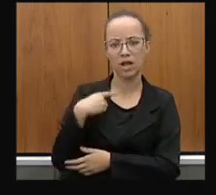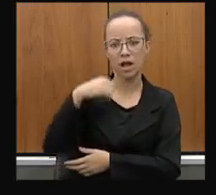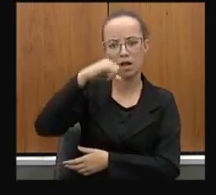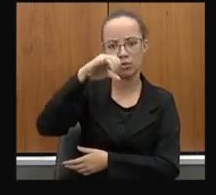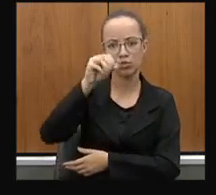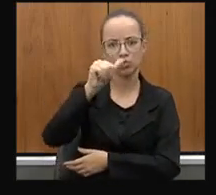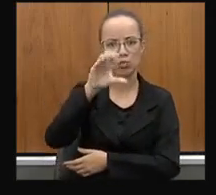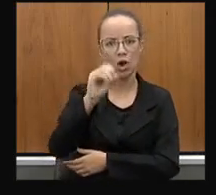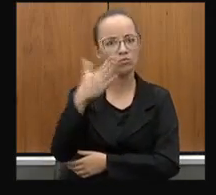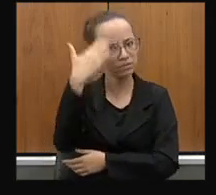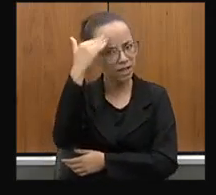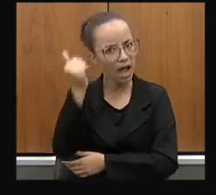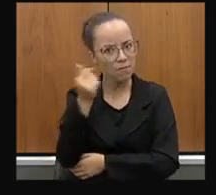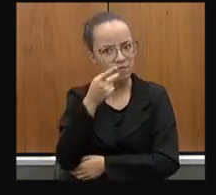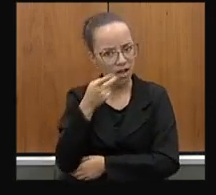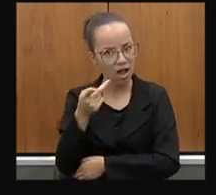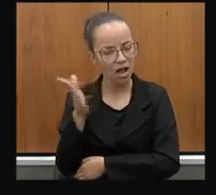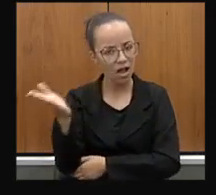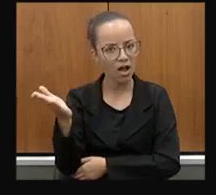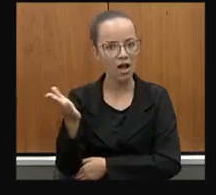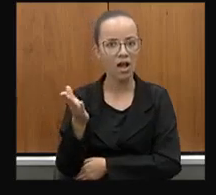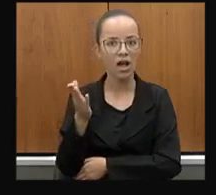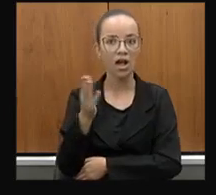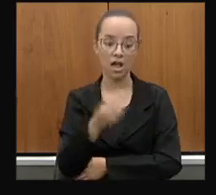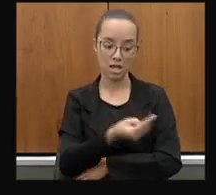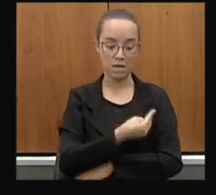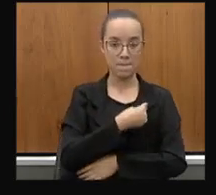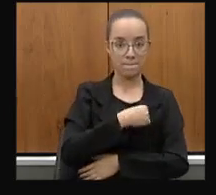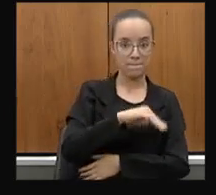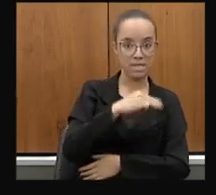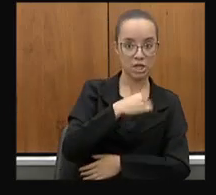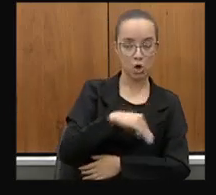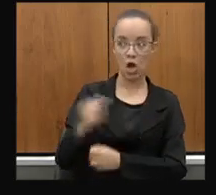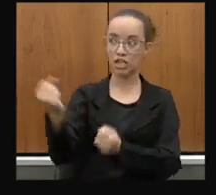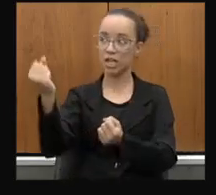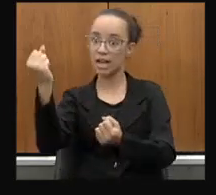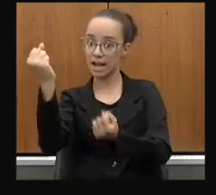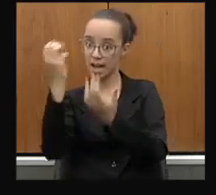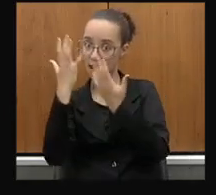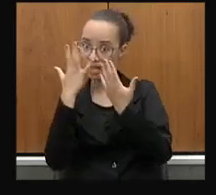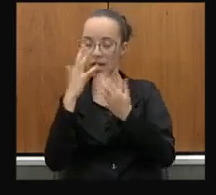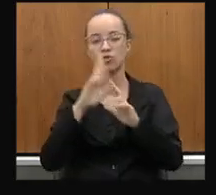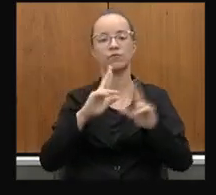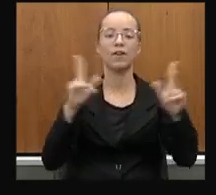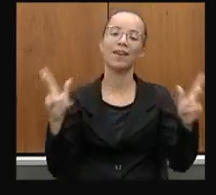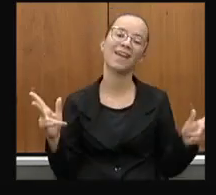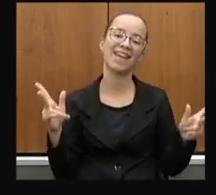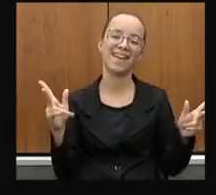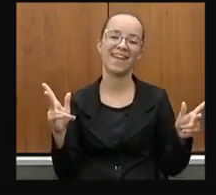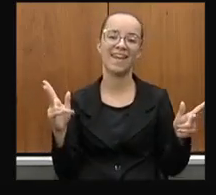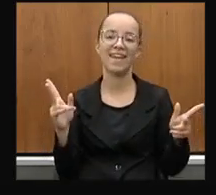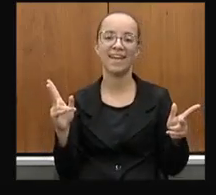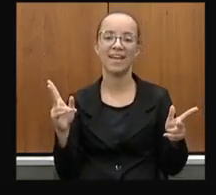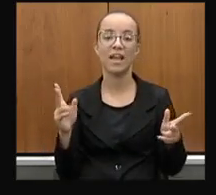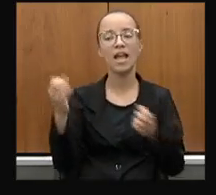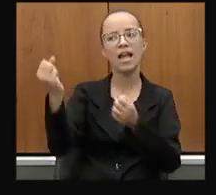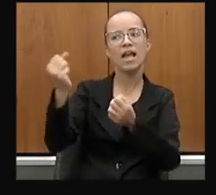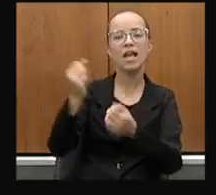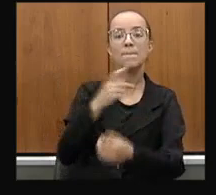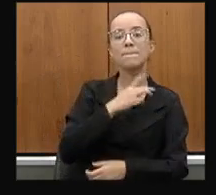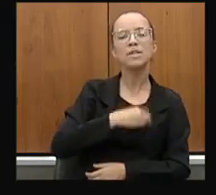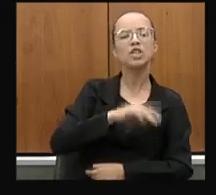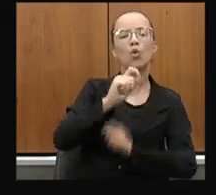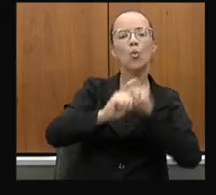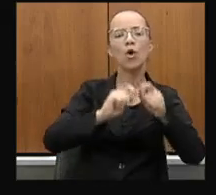sabe dizer mais do que eu a diferença entre misericórdia e graça. Misericórdia, deputado, é dar ao povo